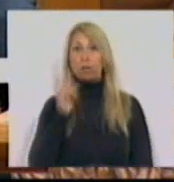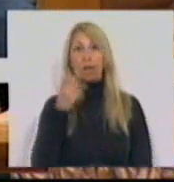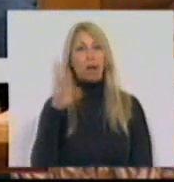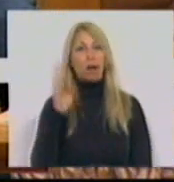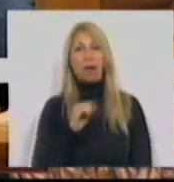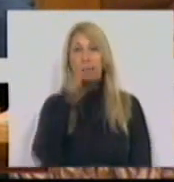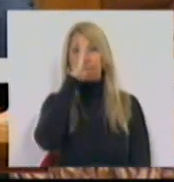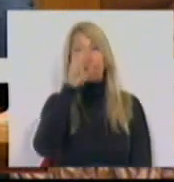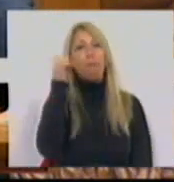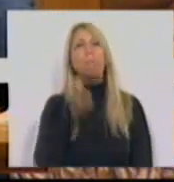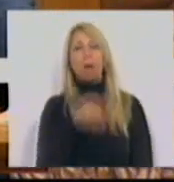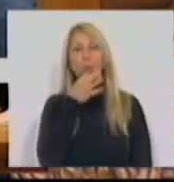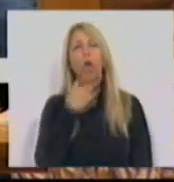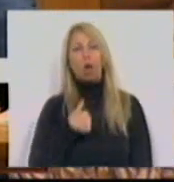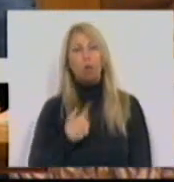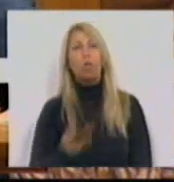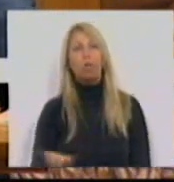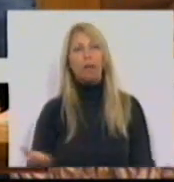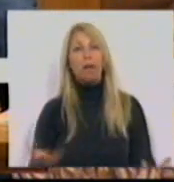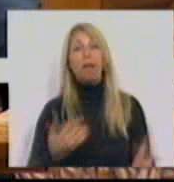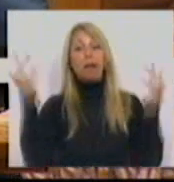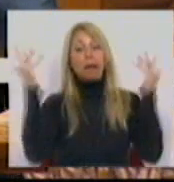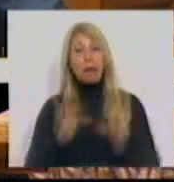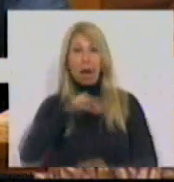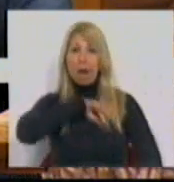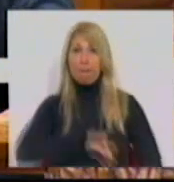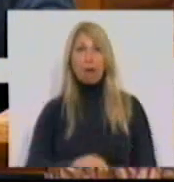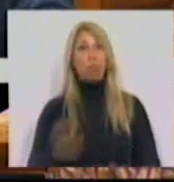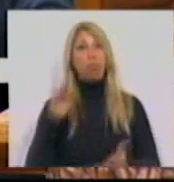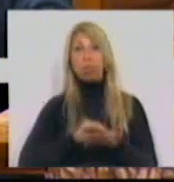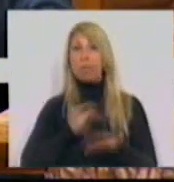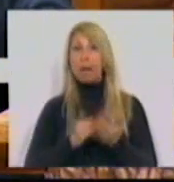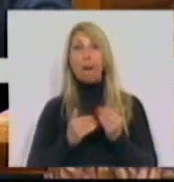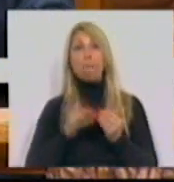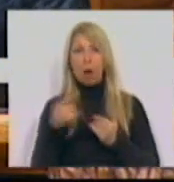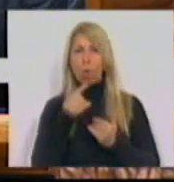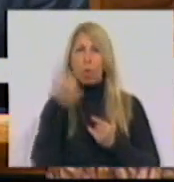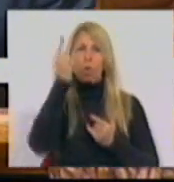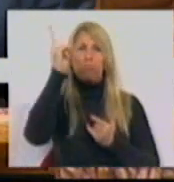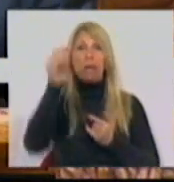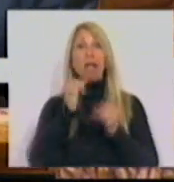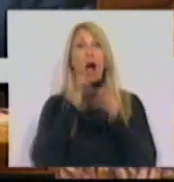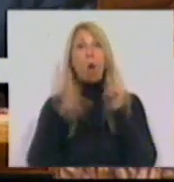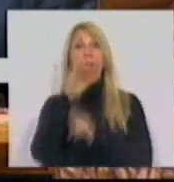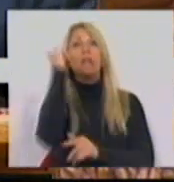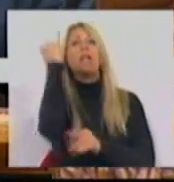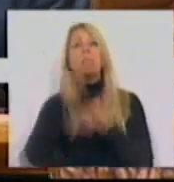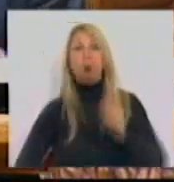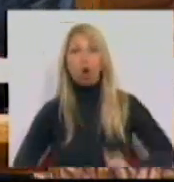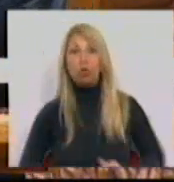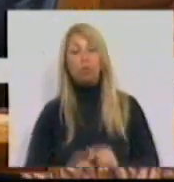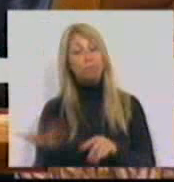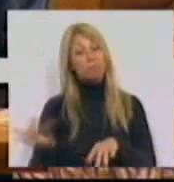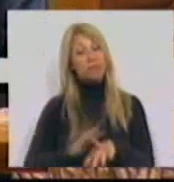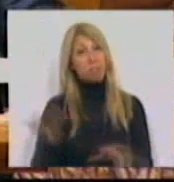sabem bem do que fala. Menos rendimento, mais pobreza e um aumento brutal de impostos. A insensibilidade deste Governo vai